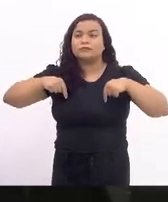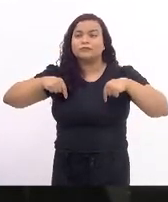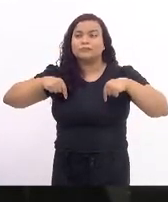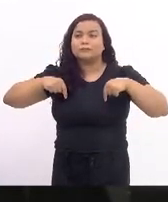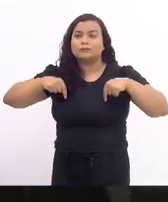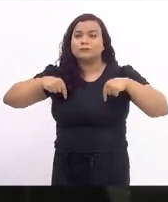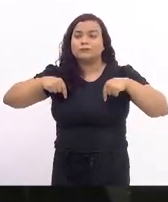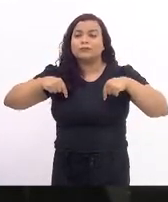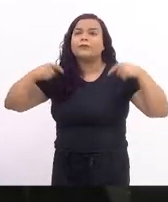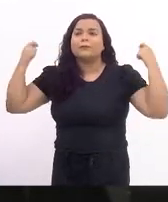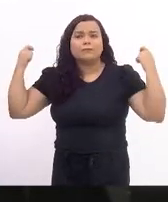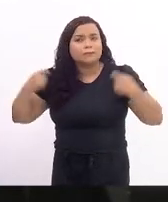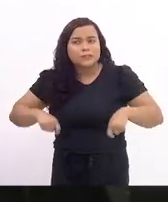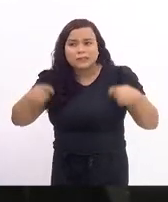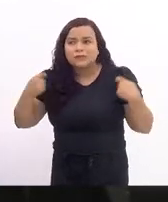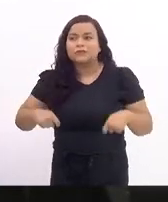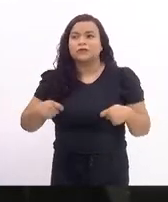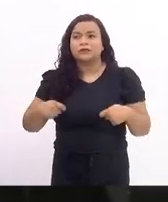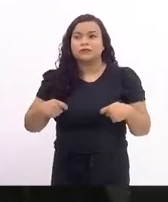precisa ser